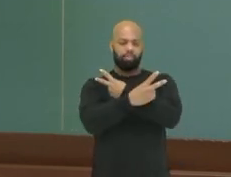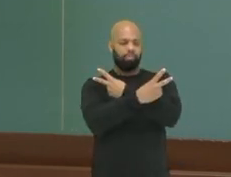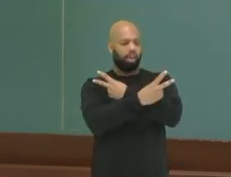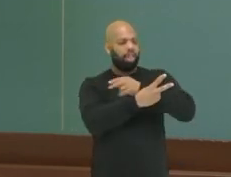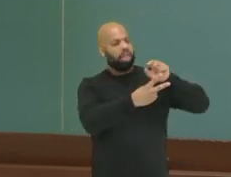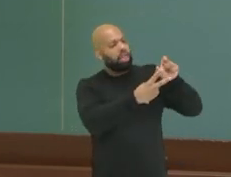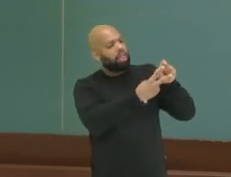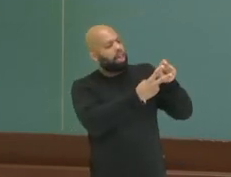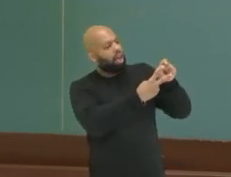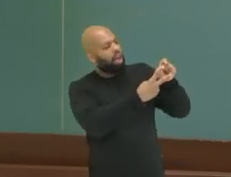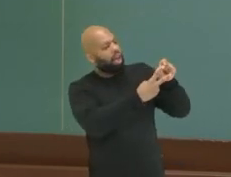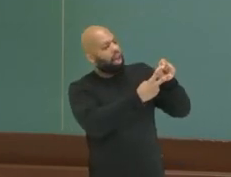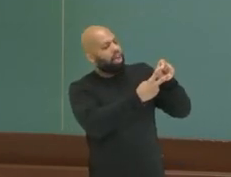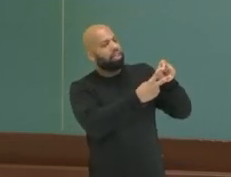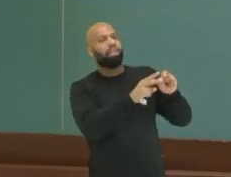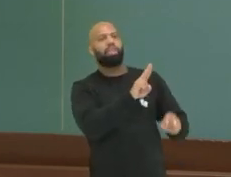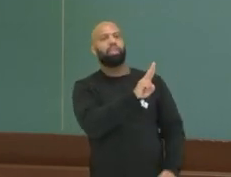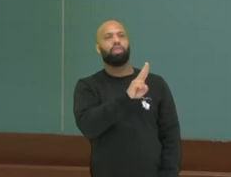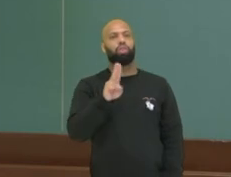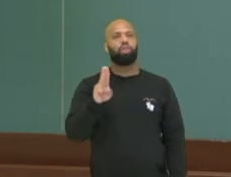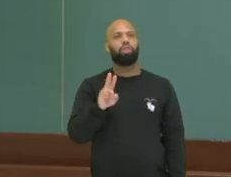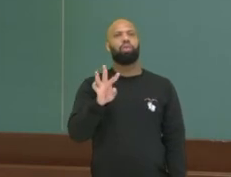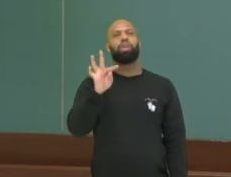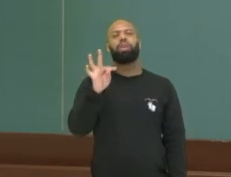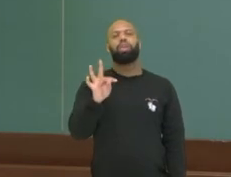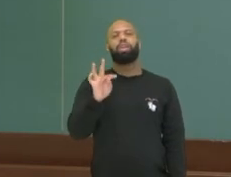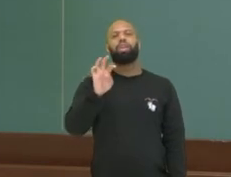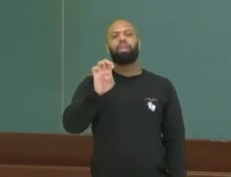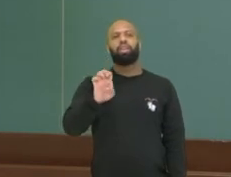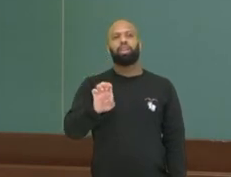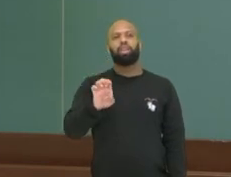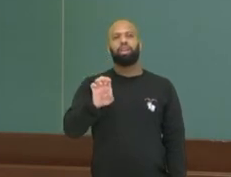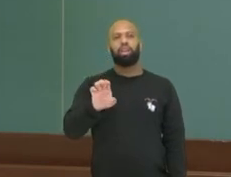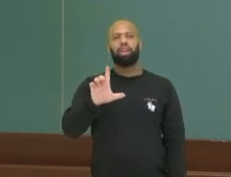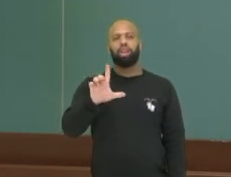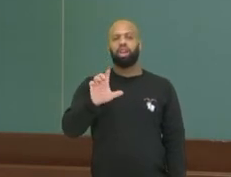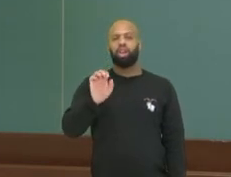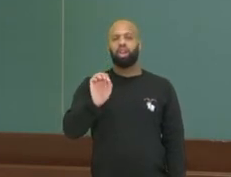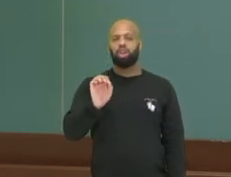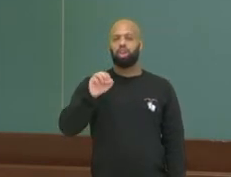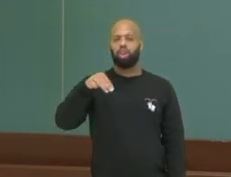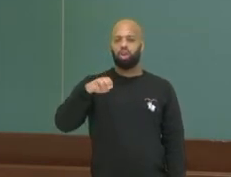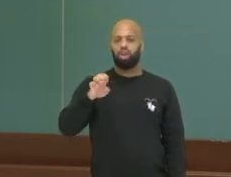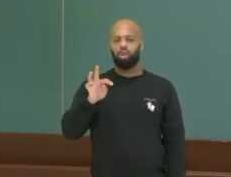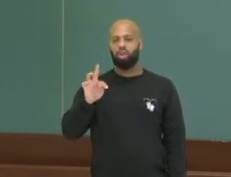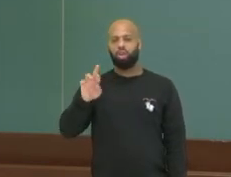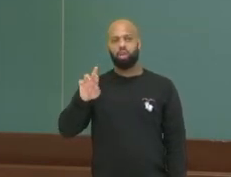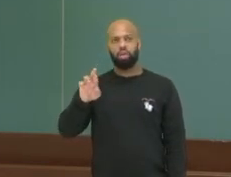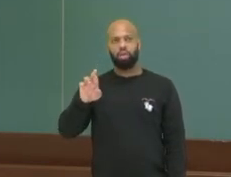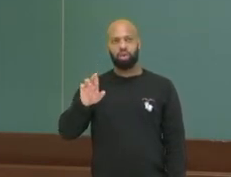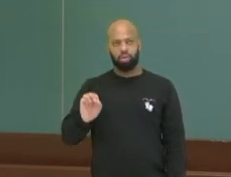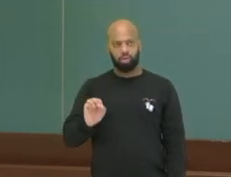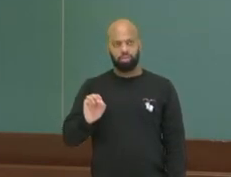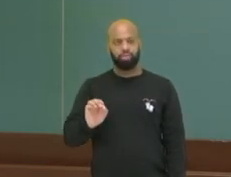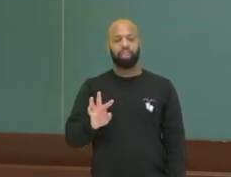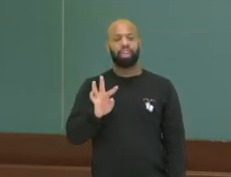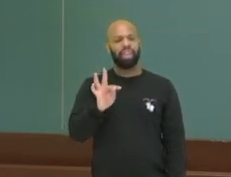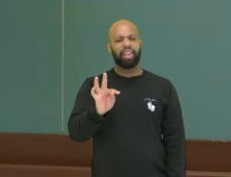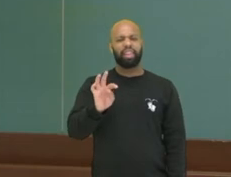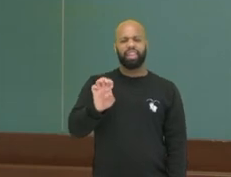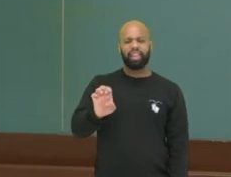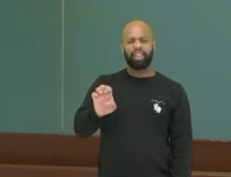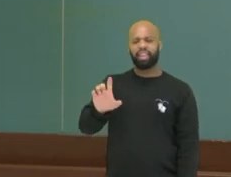superior, então, tanto nas extremidades, tá? Superior e inferior, nós temos o telômero. Esse telômero